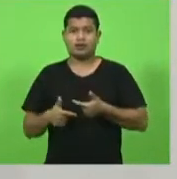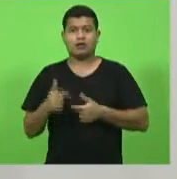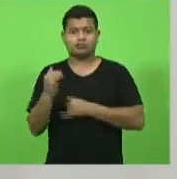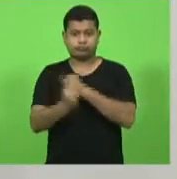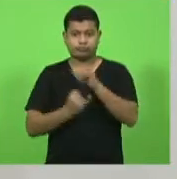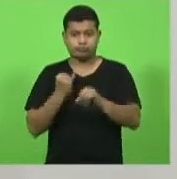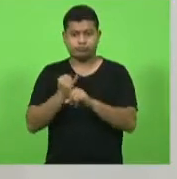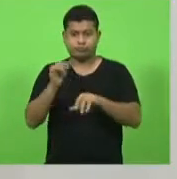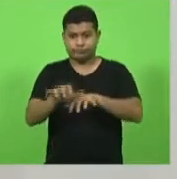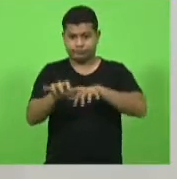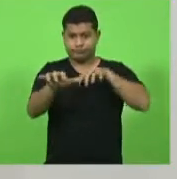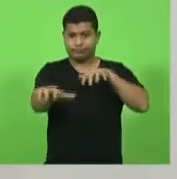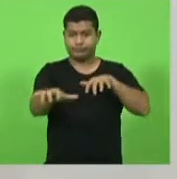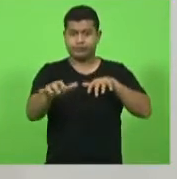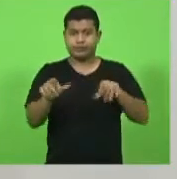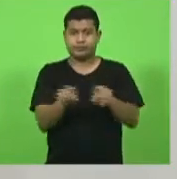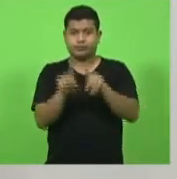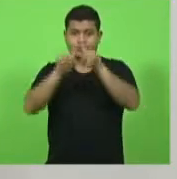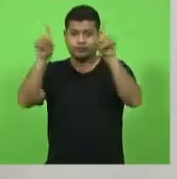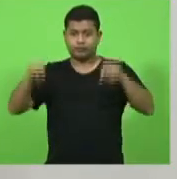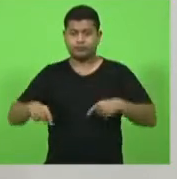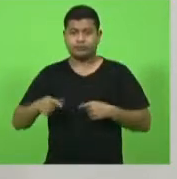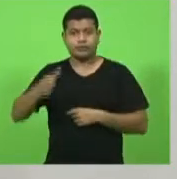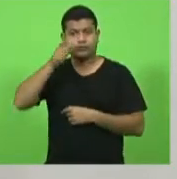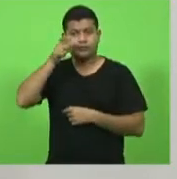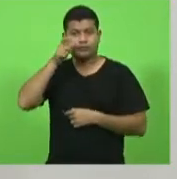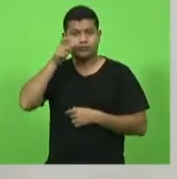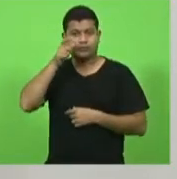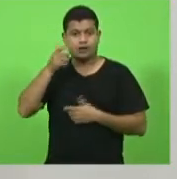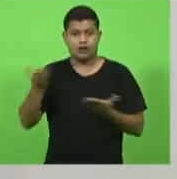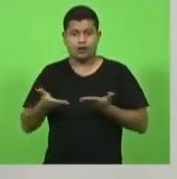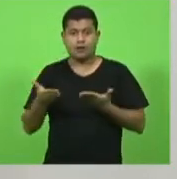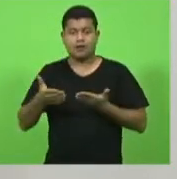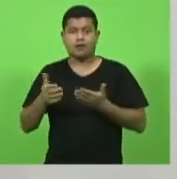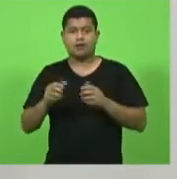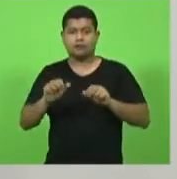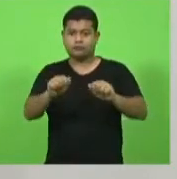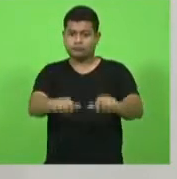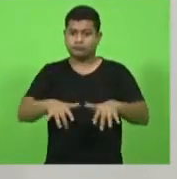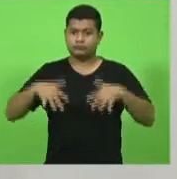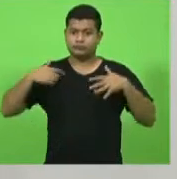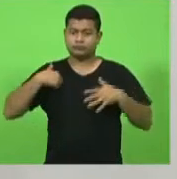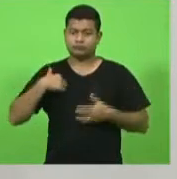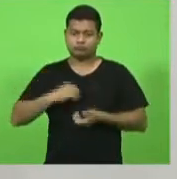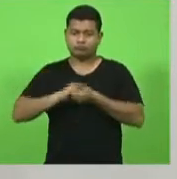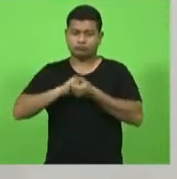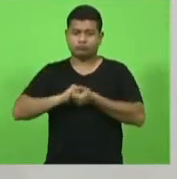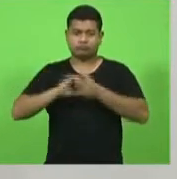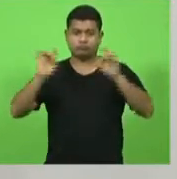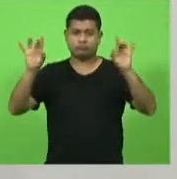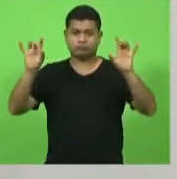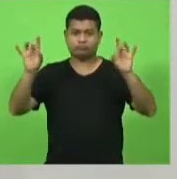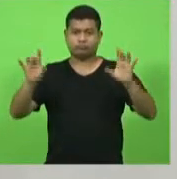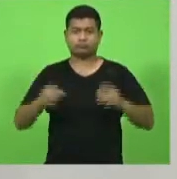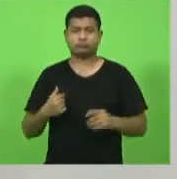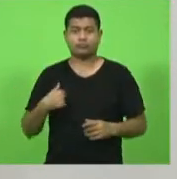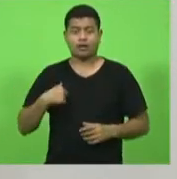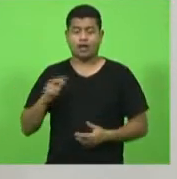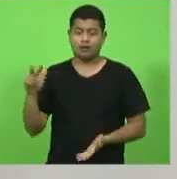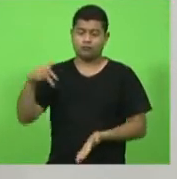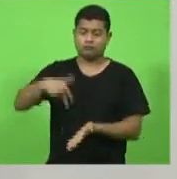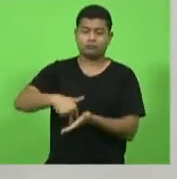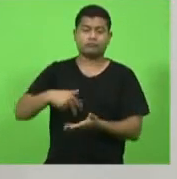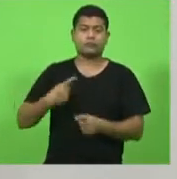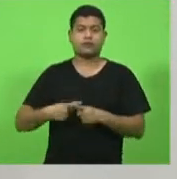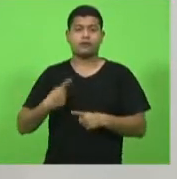nobres servidores que nos assistem nos canais respectivos meu cumprimento muito especial senhor presidente o que me vem à tribuna